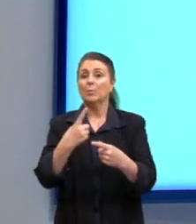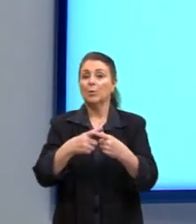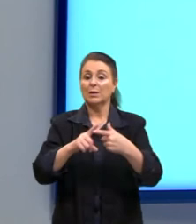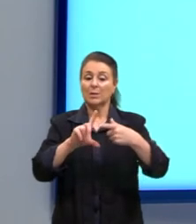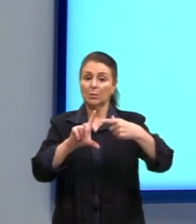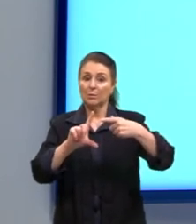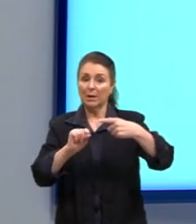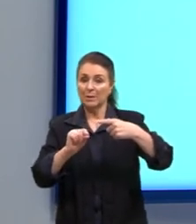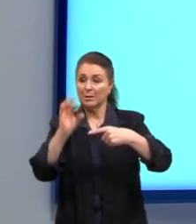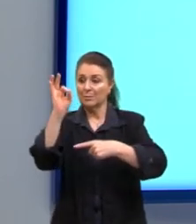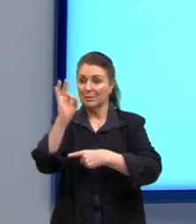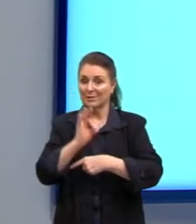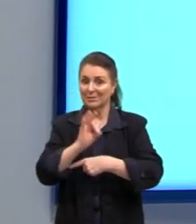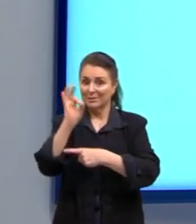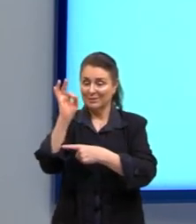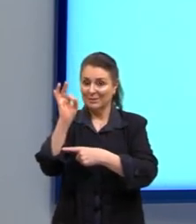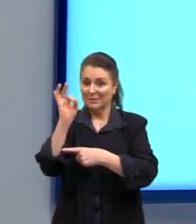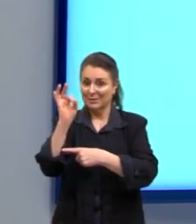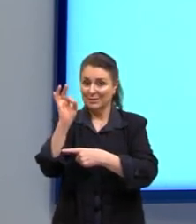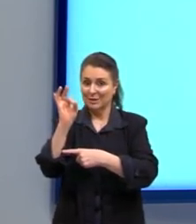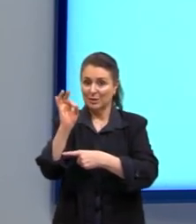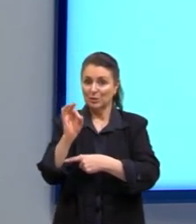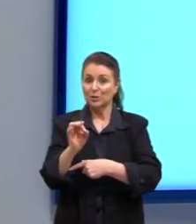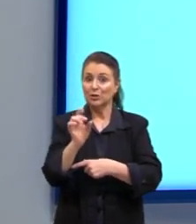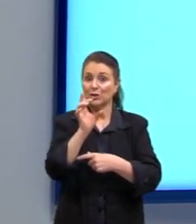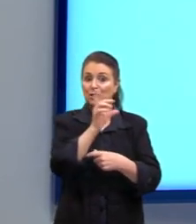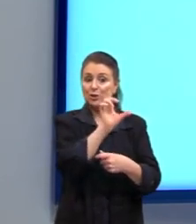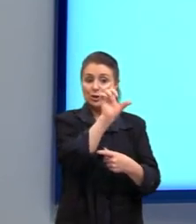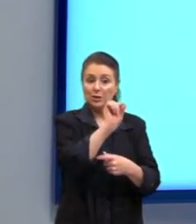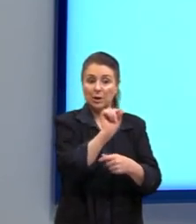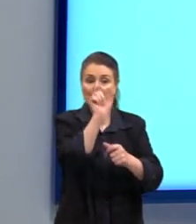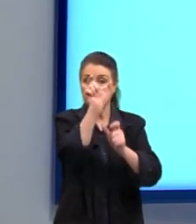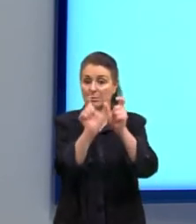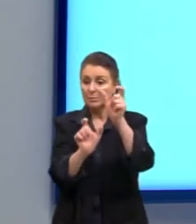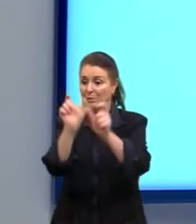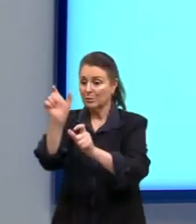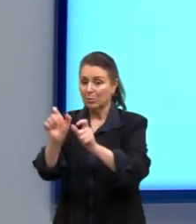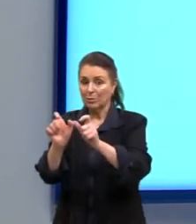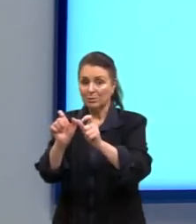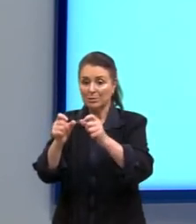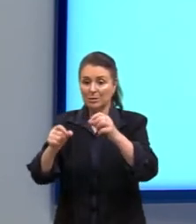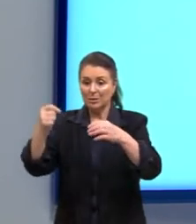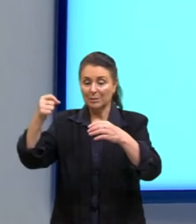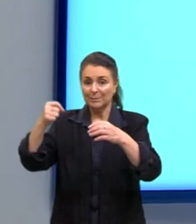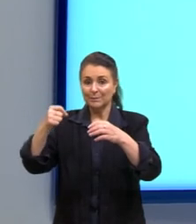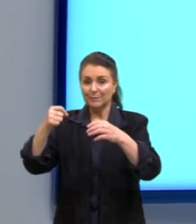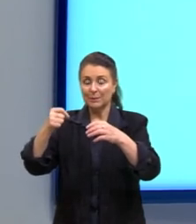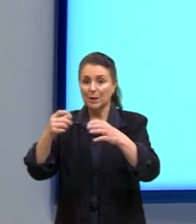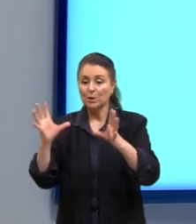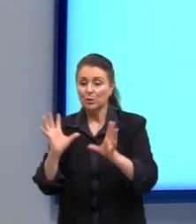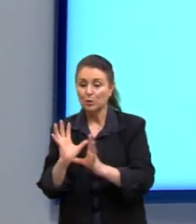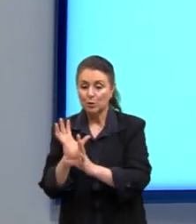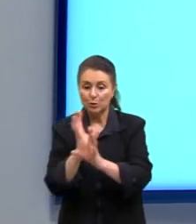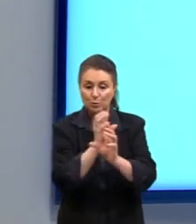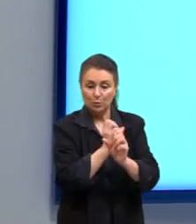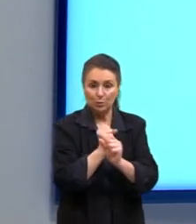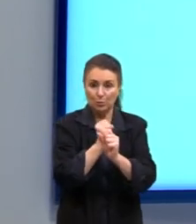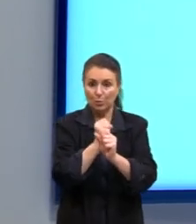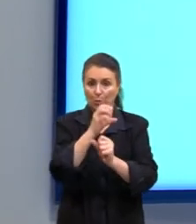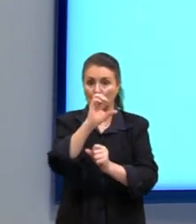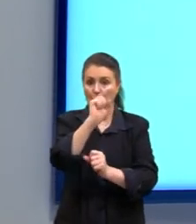% de 10 produtores. Então, somamos tudo, todas as porcentagens, daria